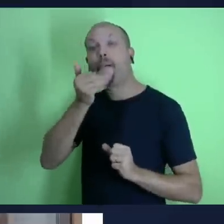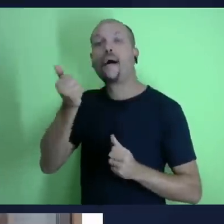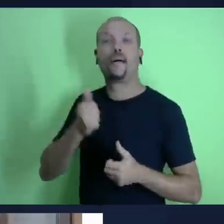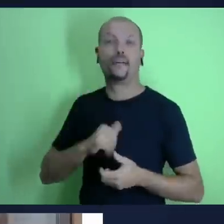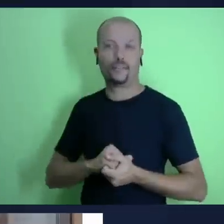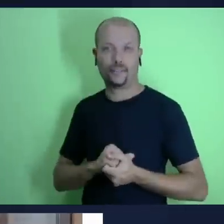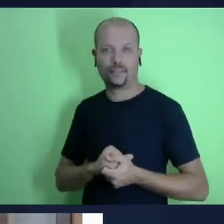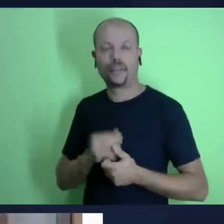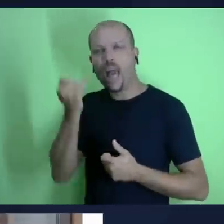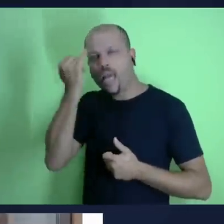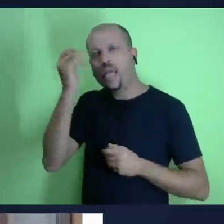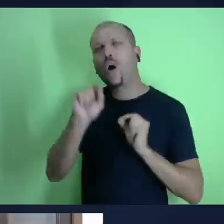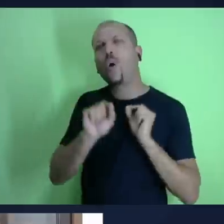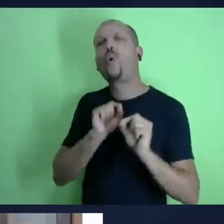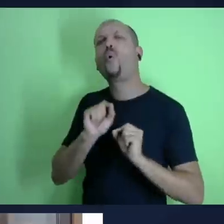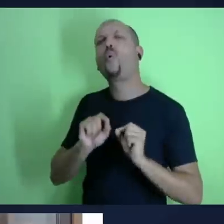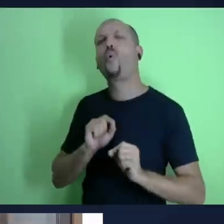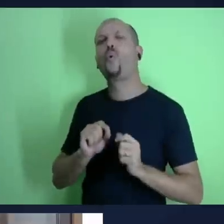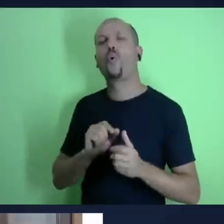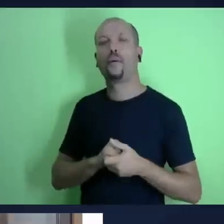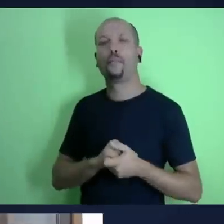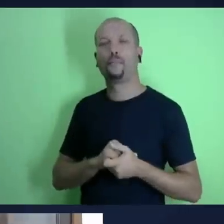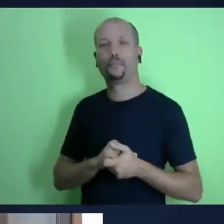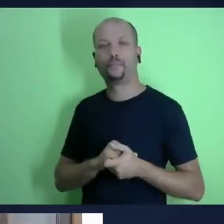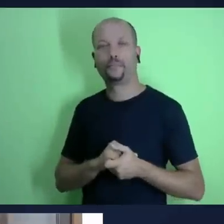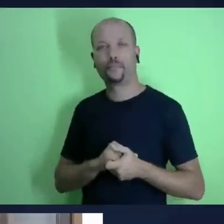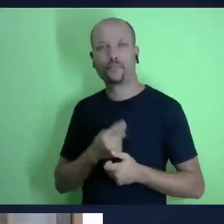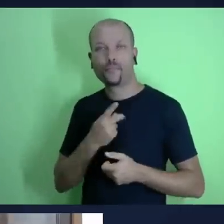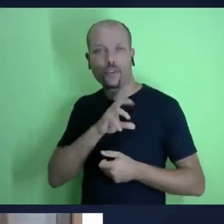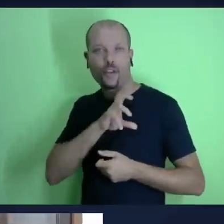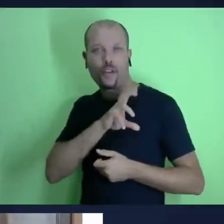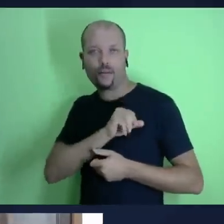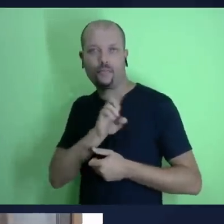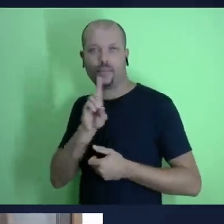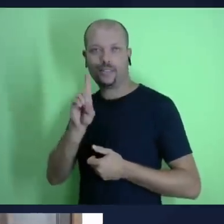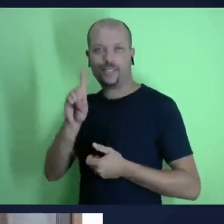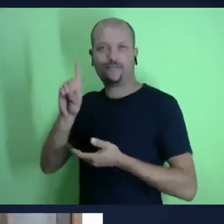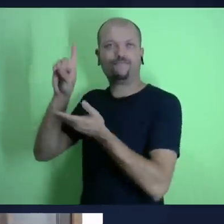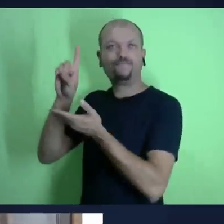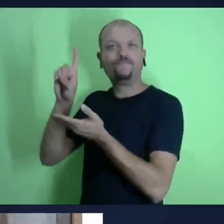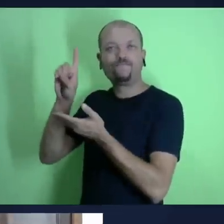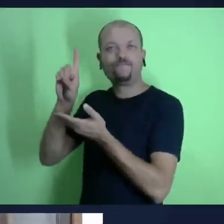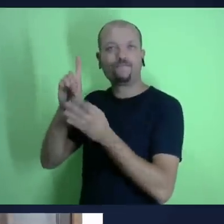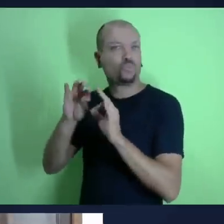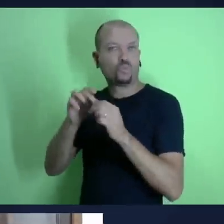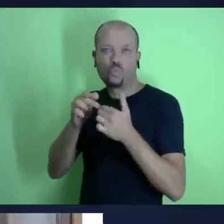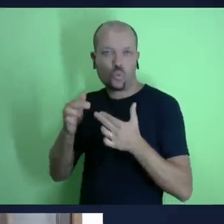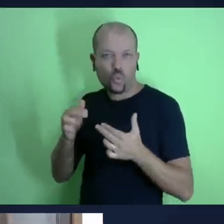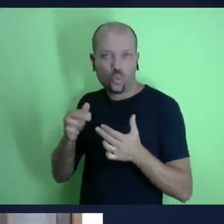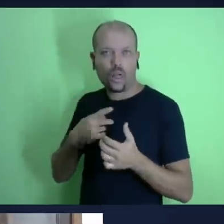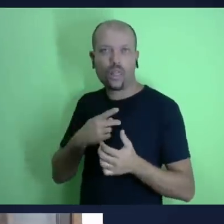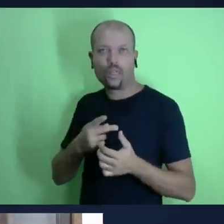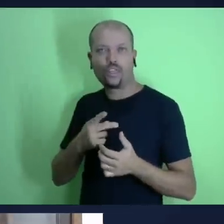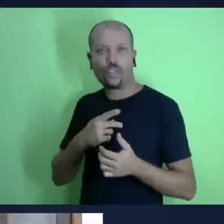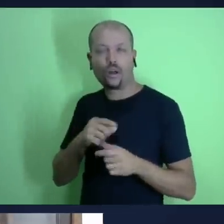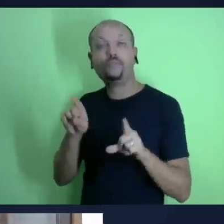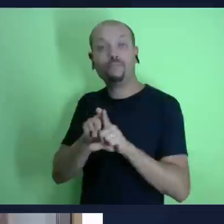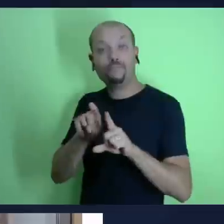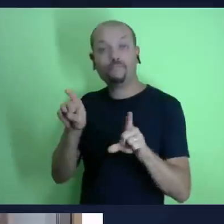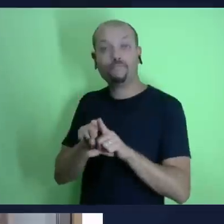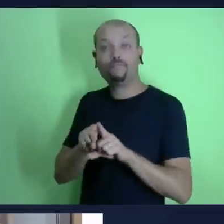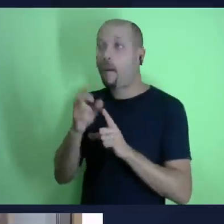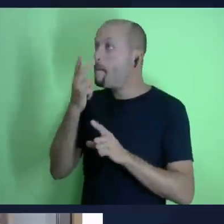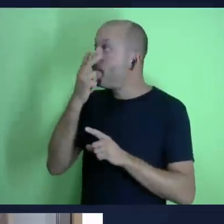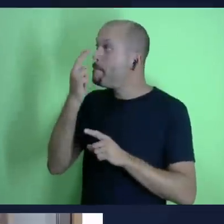ele e aí veja é o amor vai trazendo esses benefícios para a nossa vida de saúde